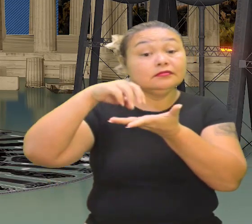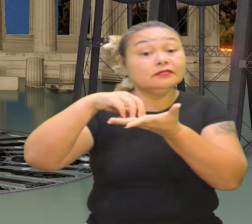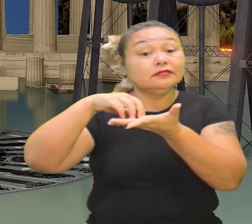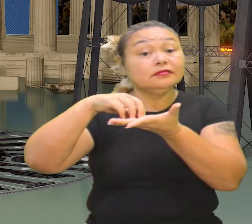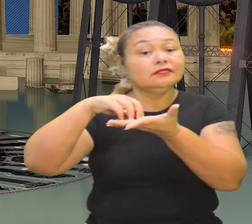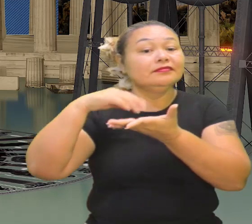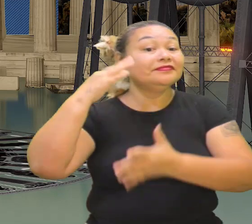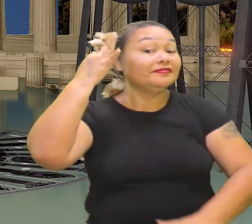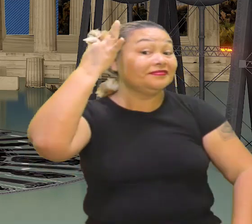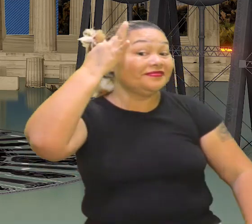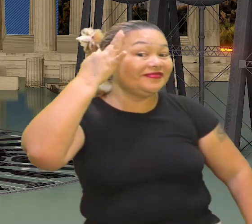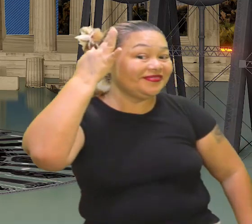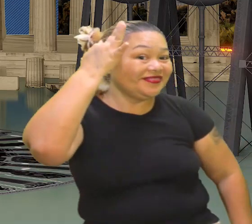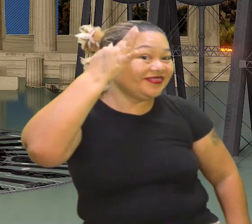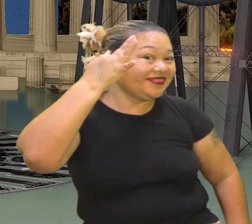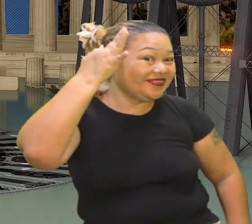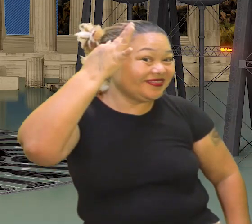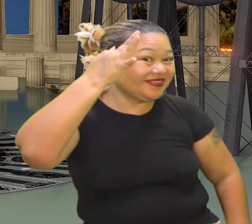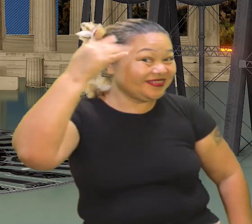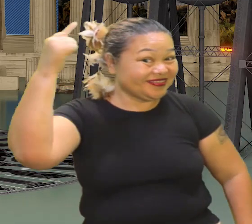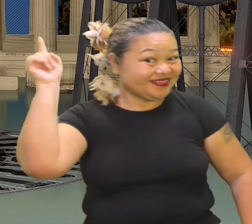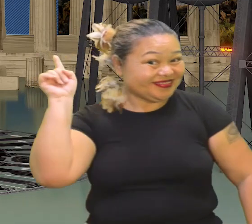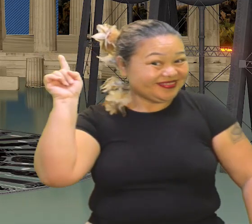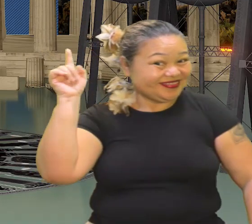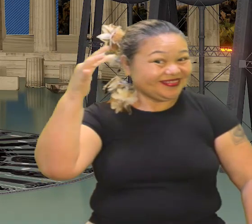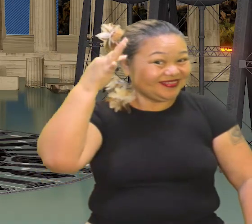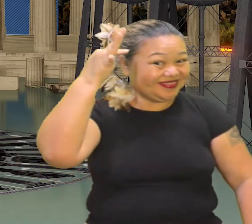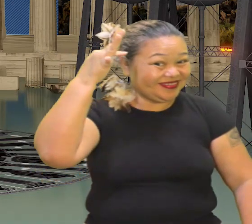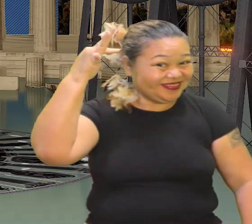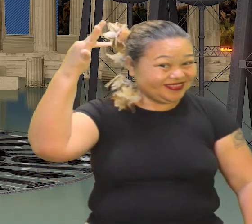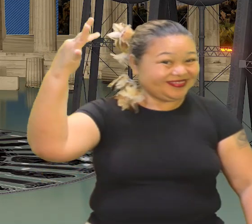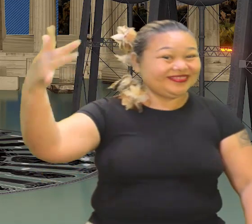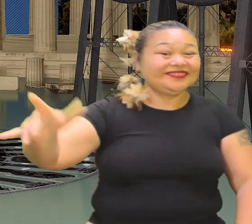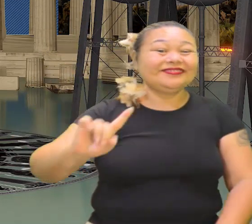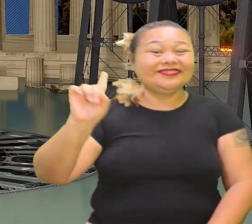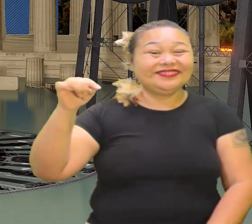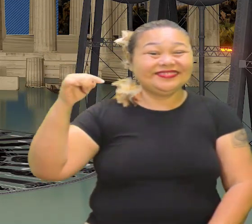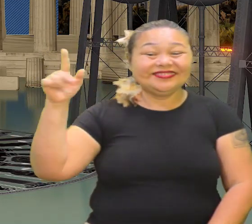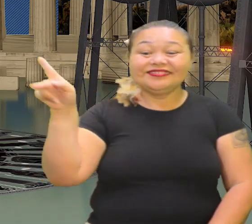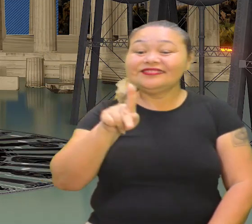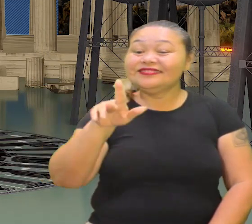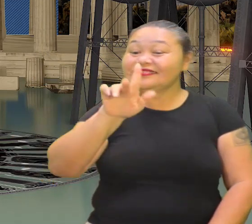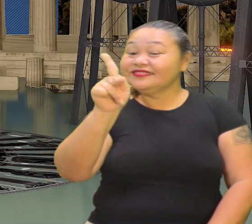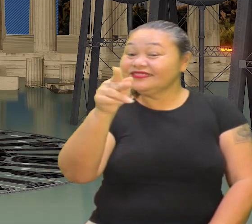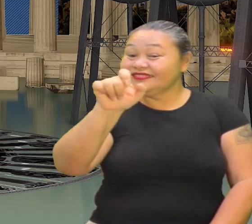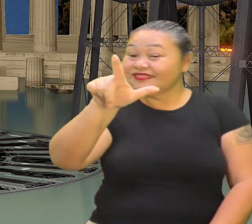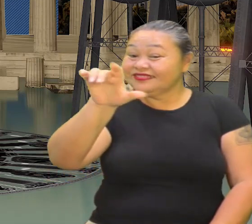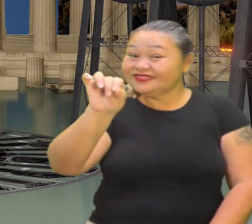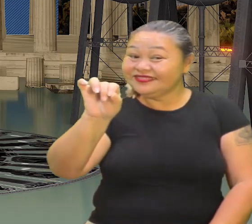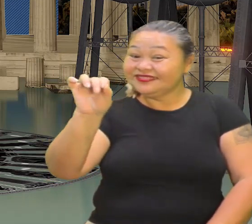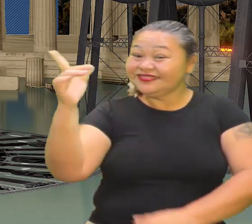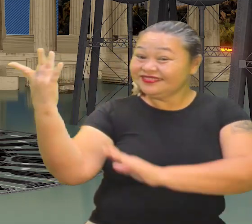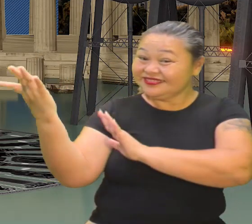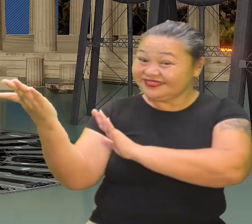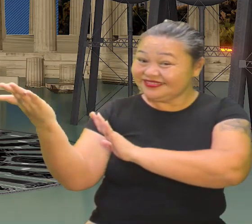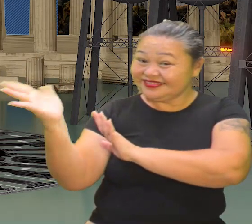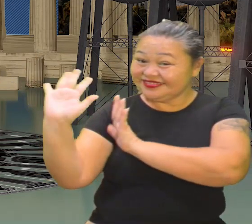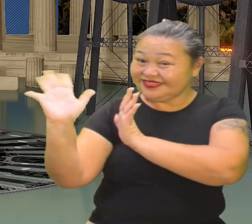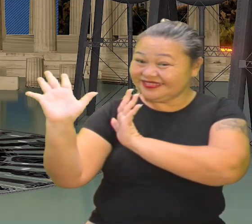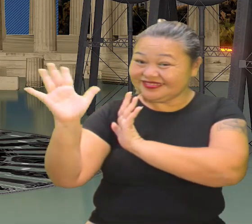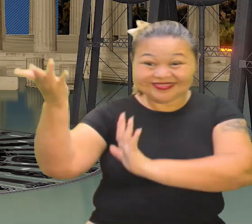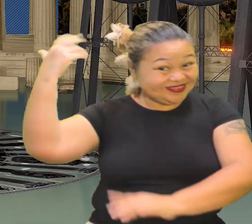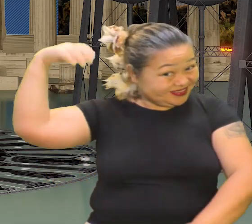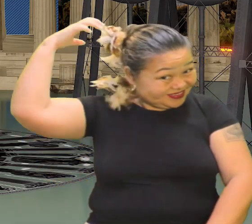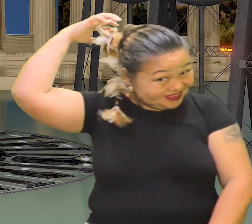de Filosofia! Olha aí, ó! Estamos aqui, eu sou o professor Hélio, estou aqui com a professora